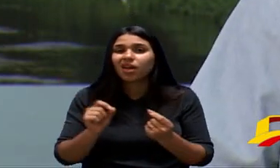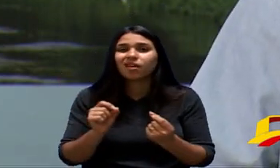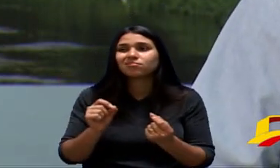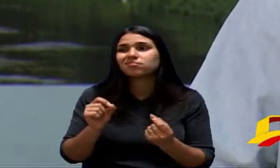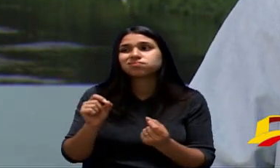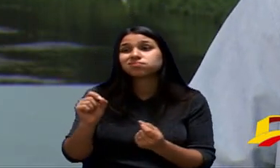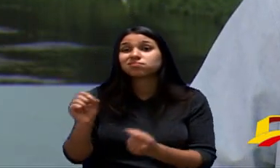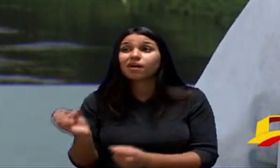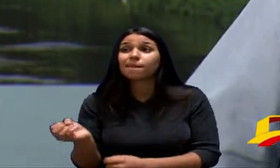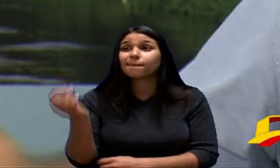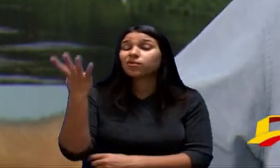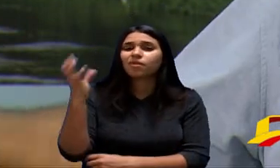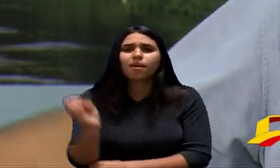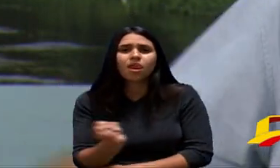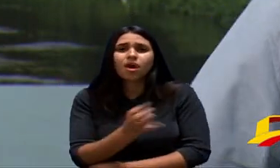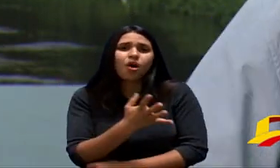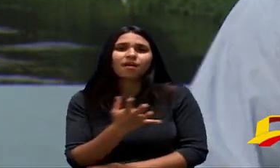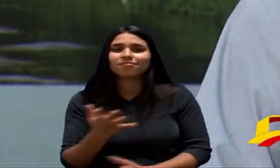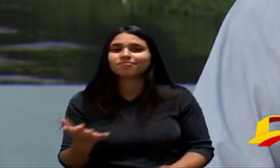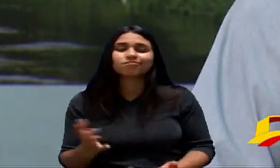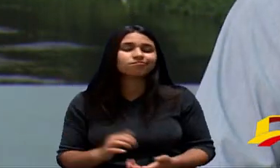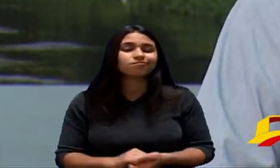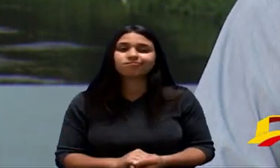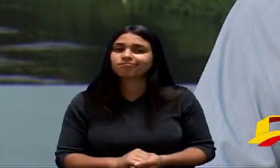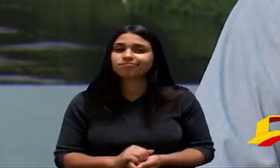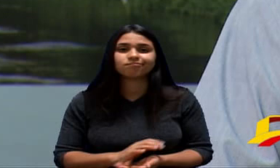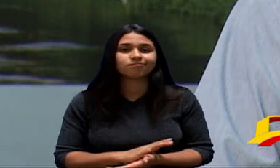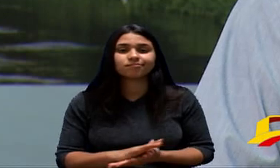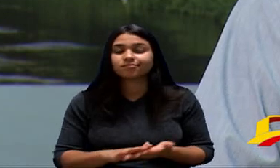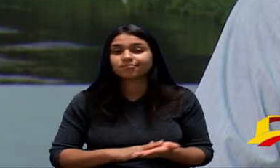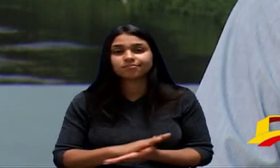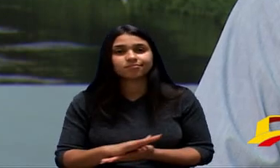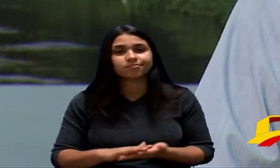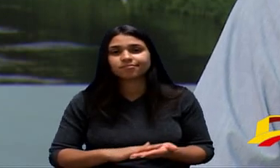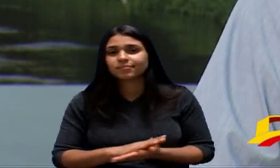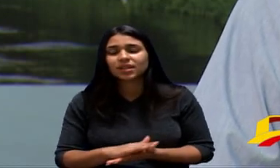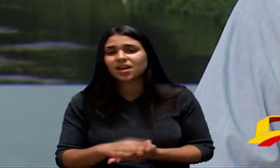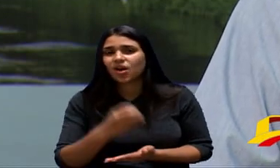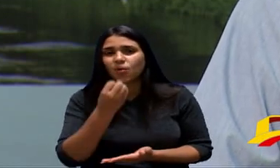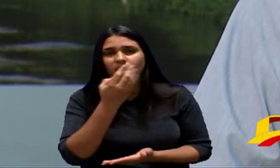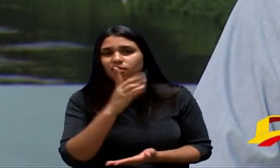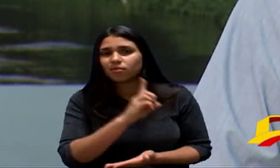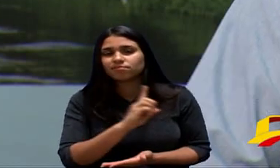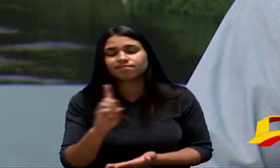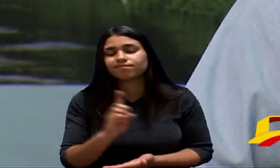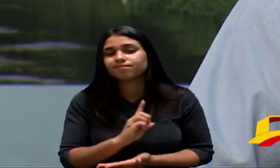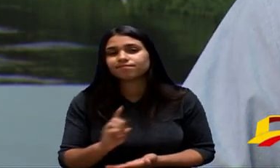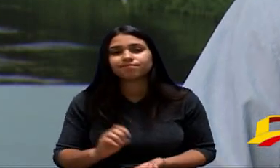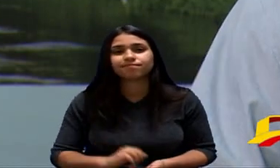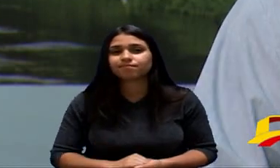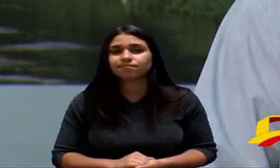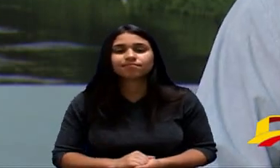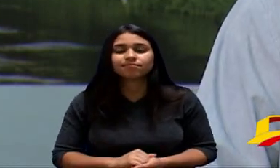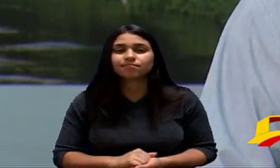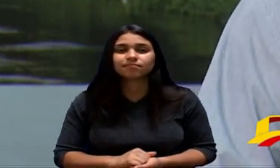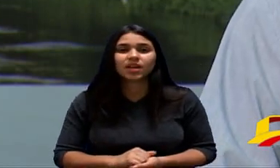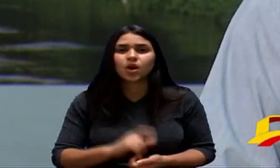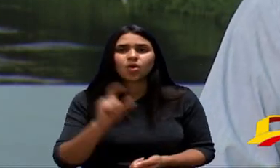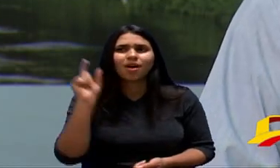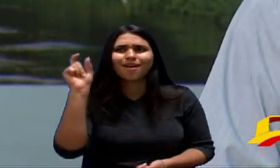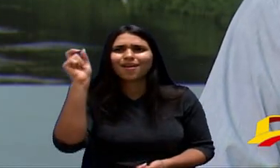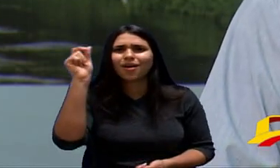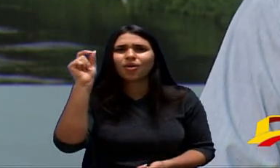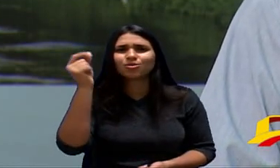Levar Nada Não É Isso Que Nem O Presidente Luiz Arraes Falou Não É Não É Isso Que Vai Baixar O Prezo